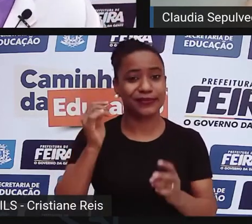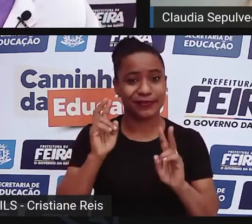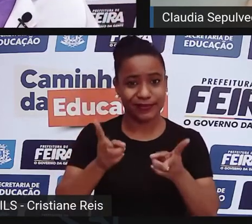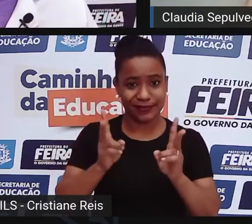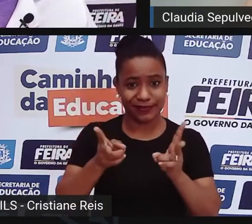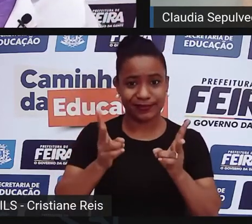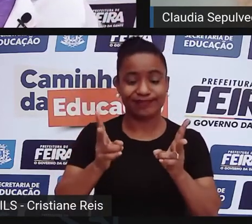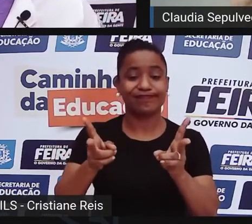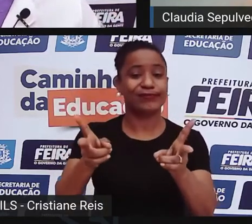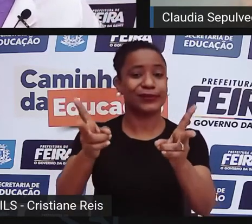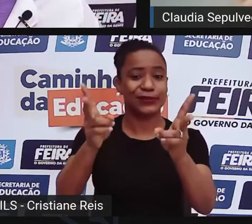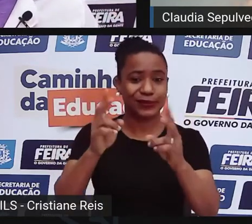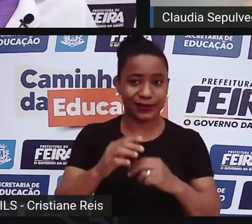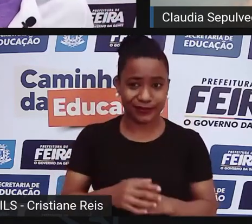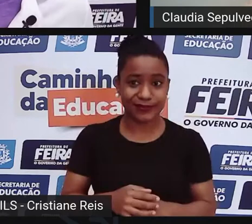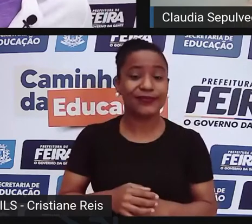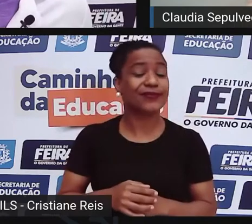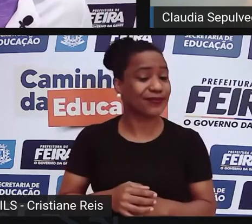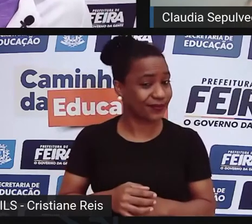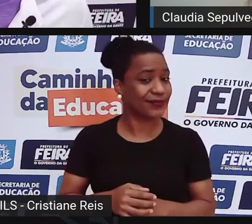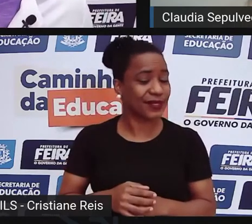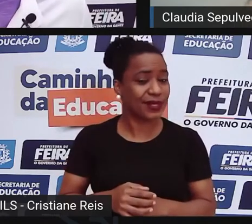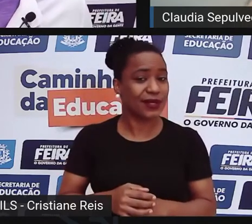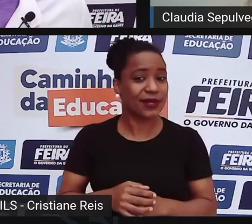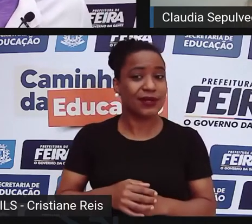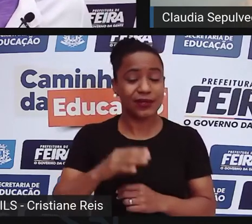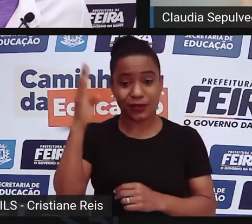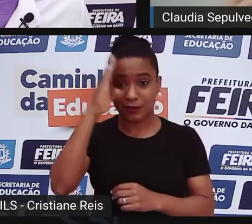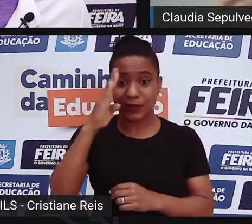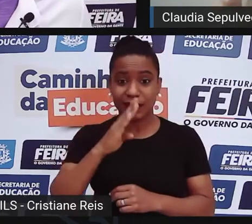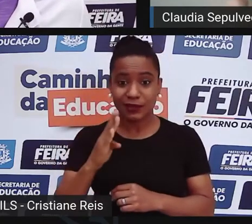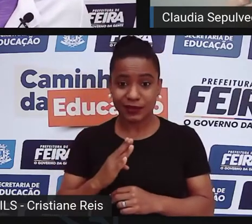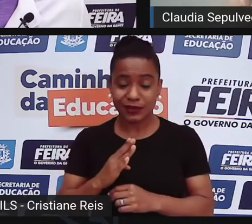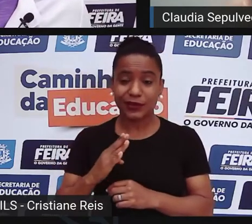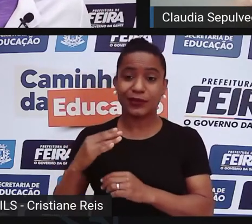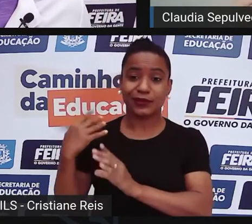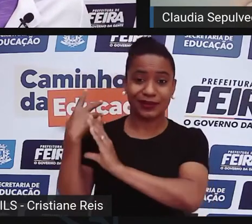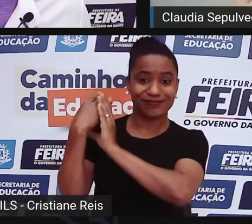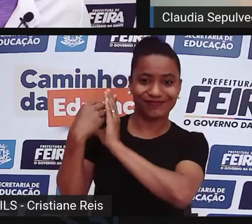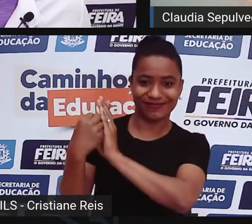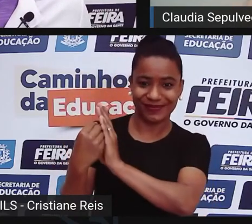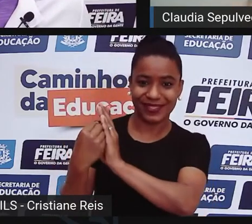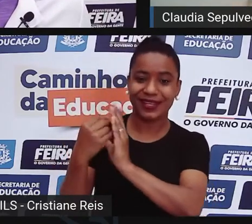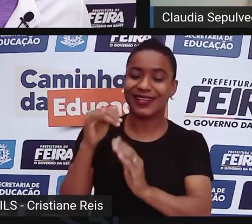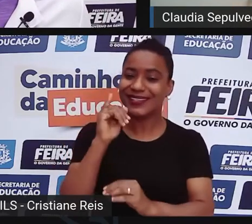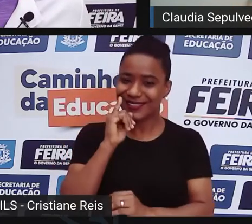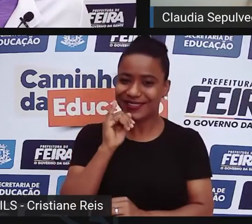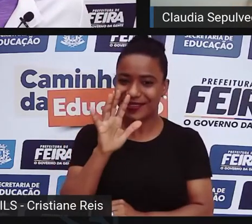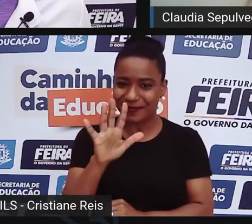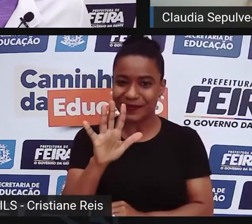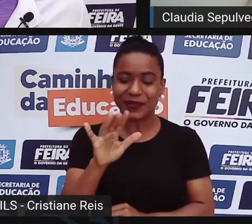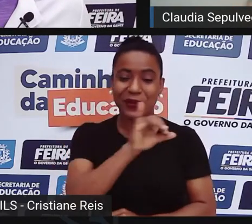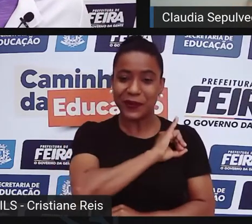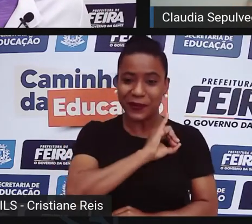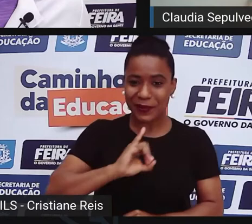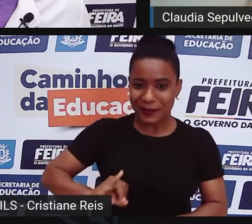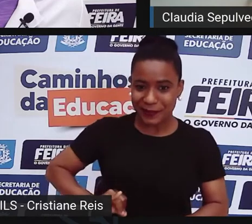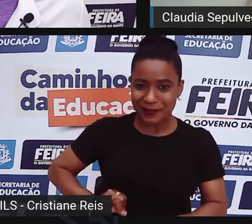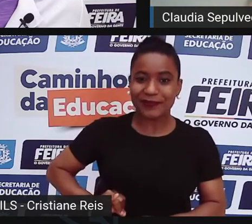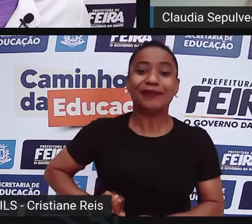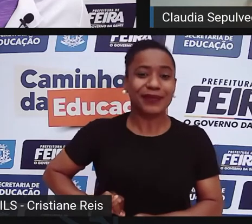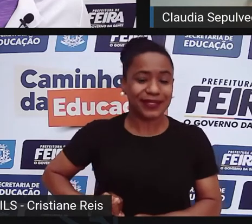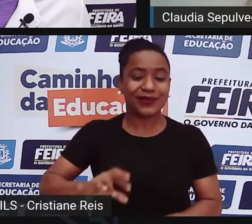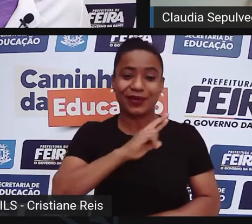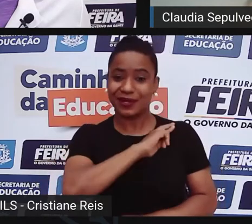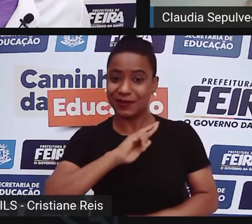sistema. Para manter esse sistema na transição entre o Império e a República, por exemplo. Então, uma coisa muito importante para a gente entender